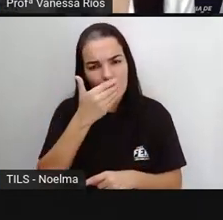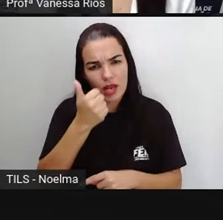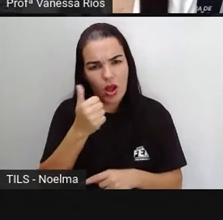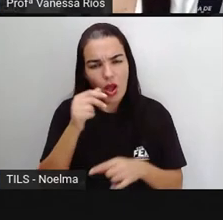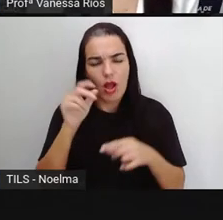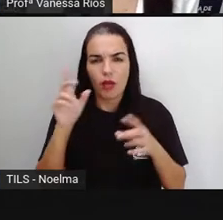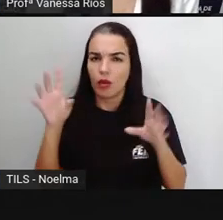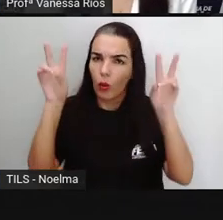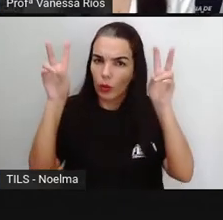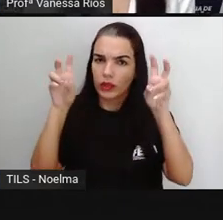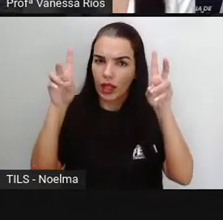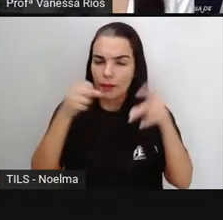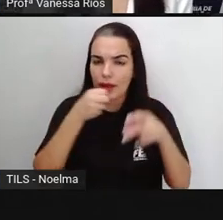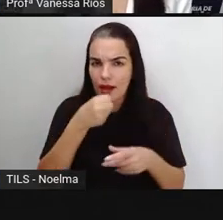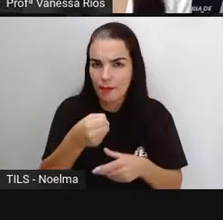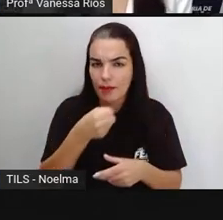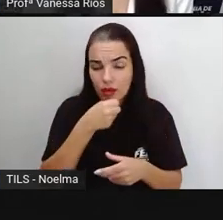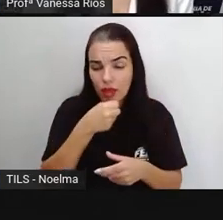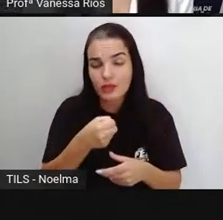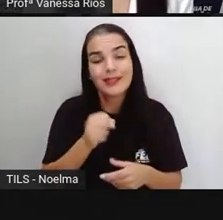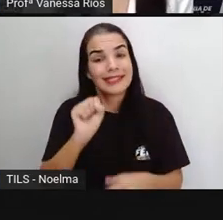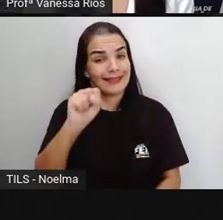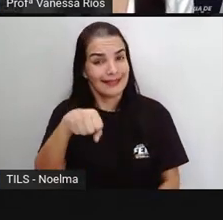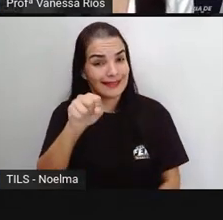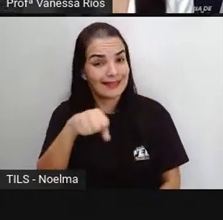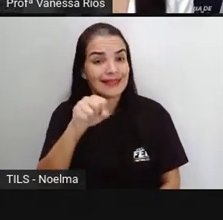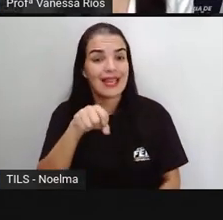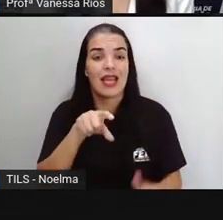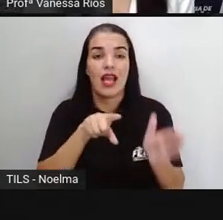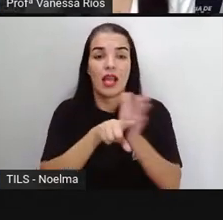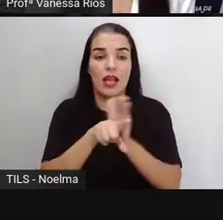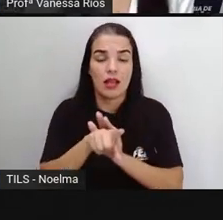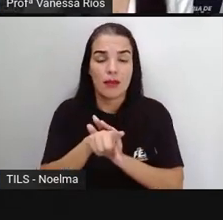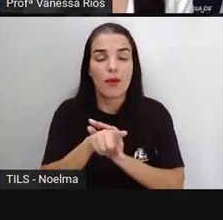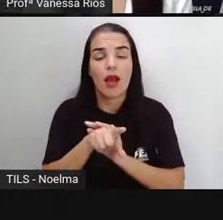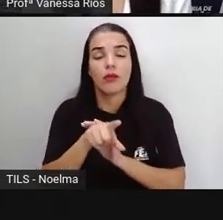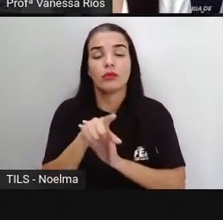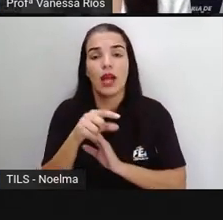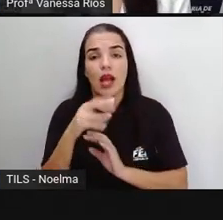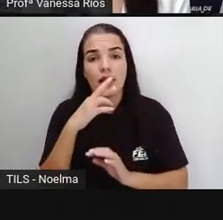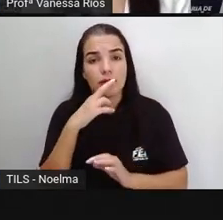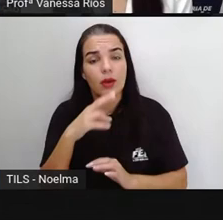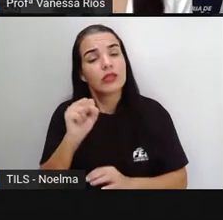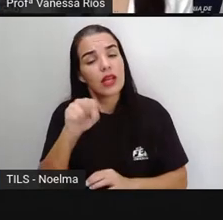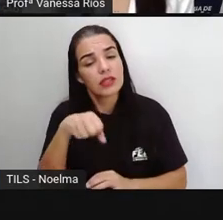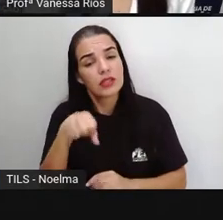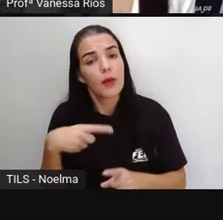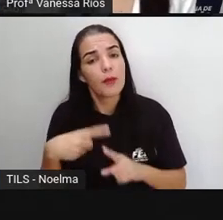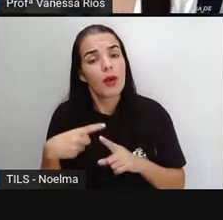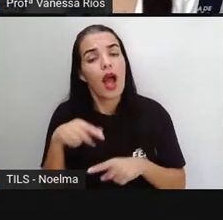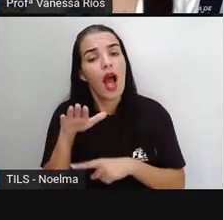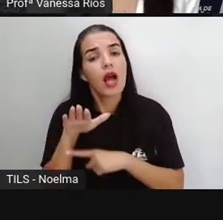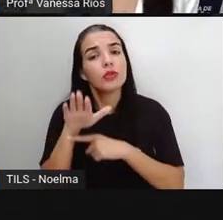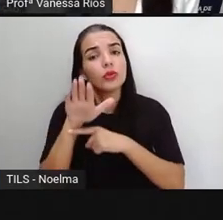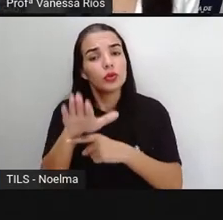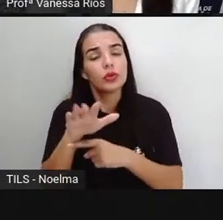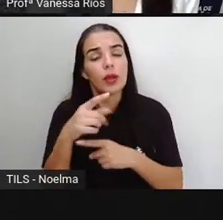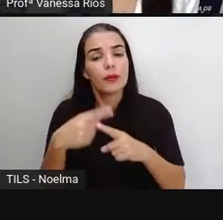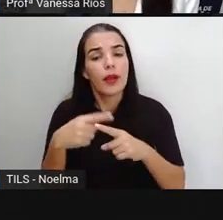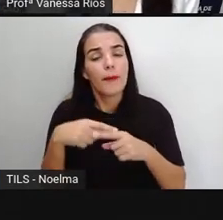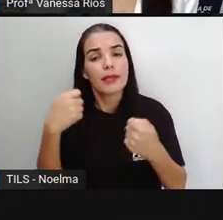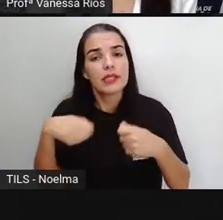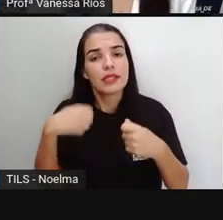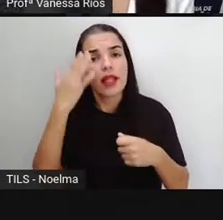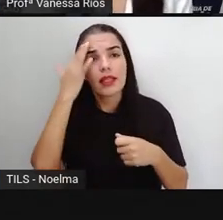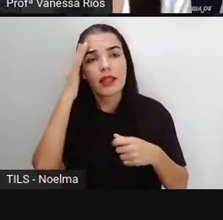né? Porque essa complementação é muito importante. A gente consegue perceber de forma prática como é que o desperdício da água está